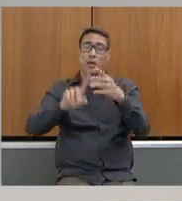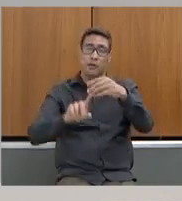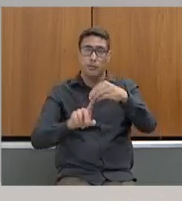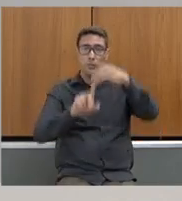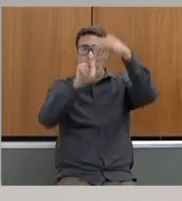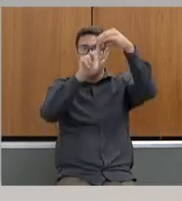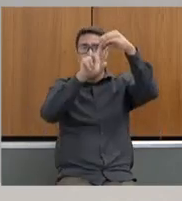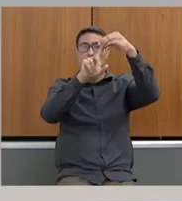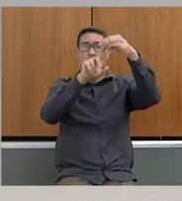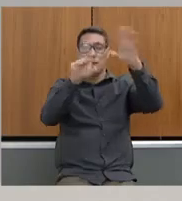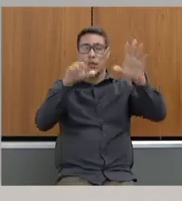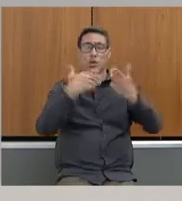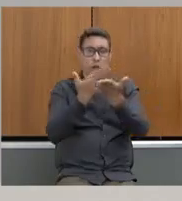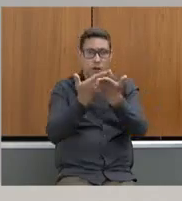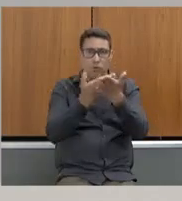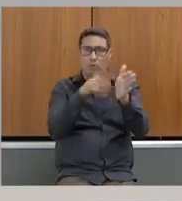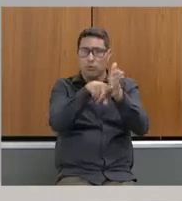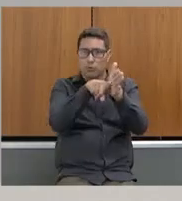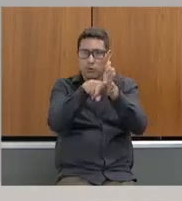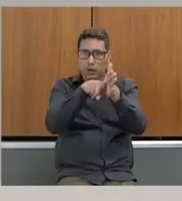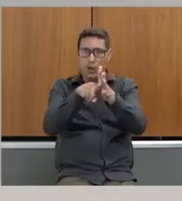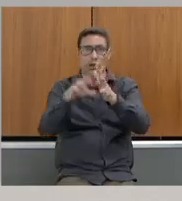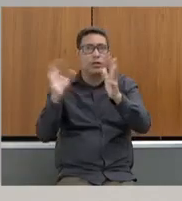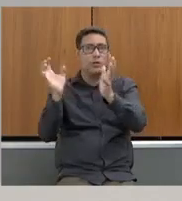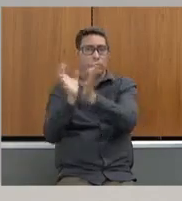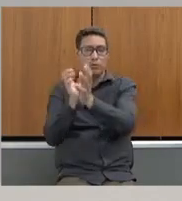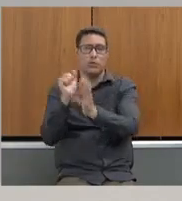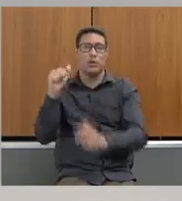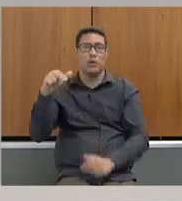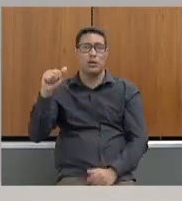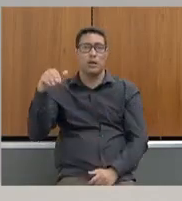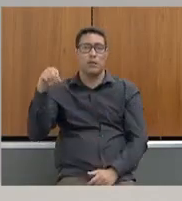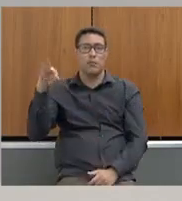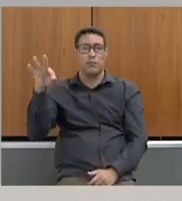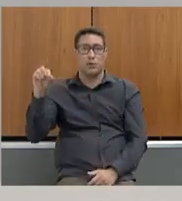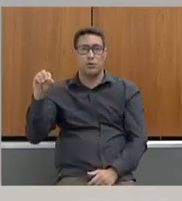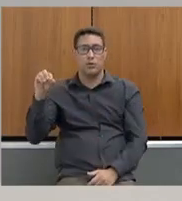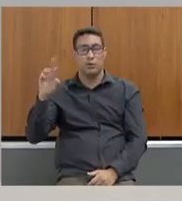a partir desse estudo técnico da equipe da Ana Mota com a diretora Vanessa.